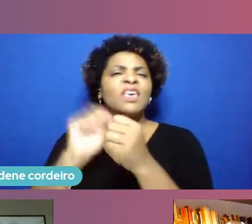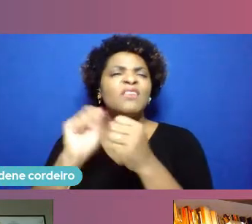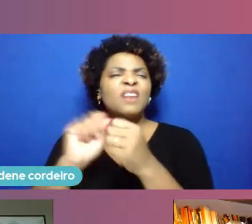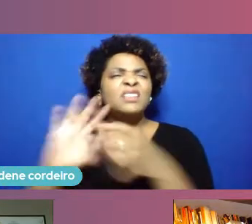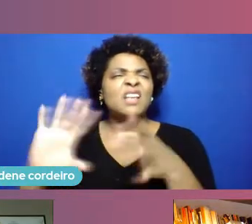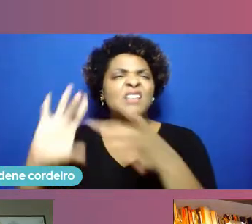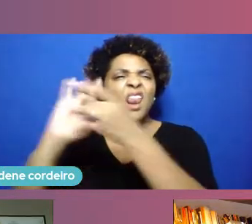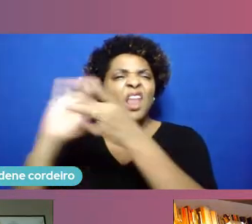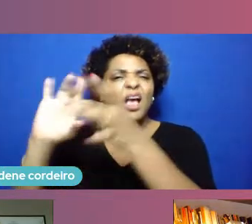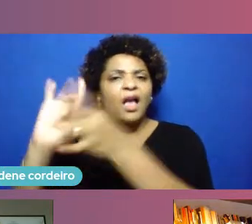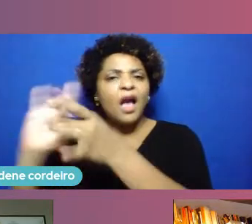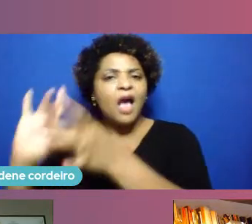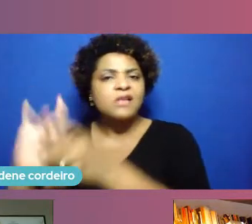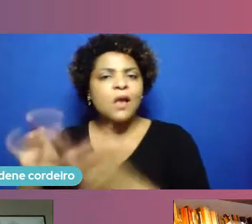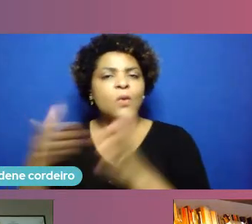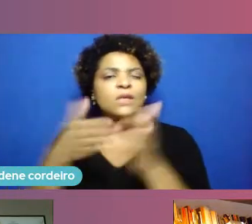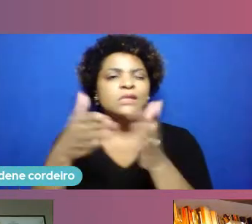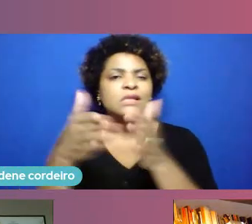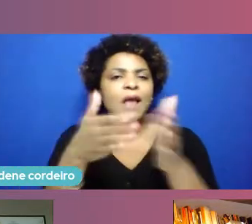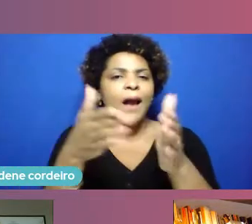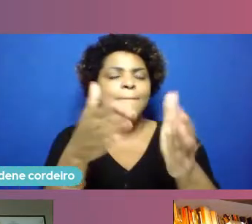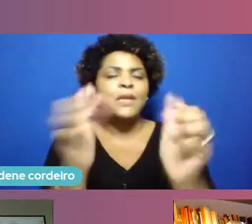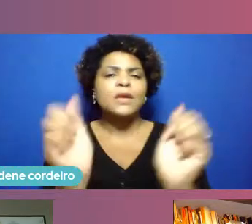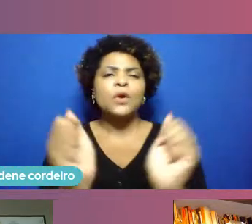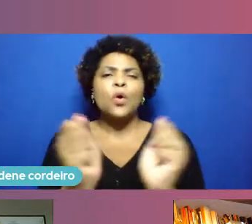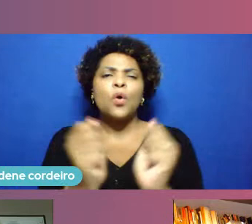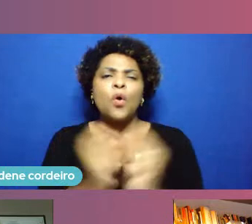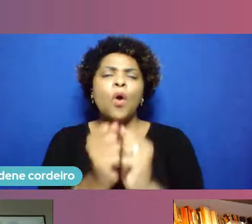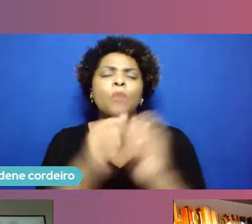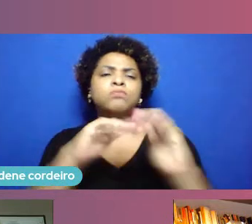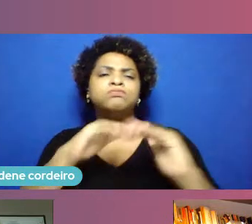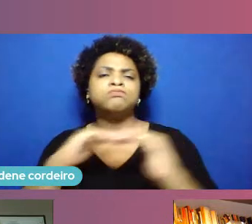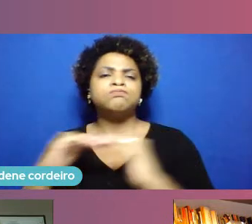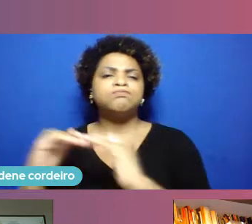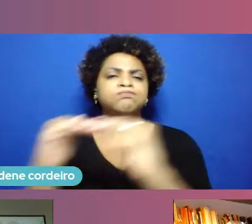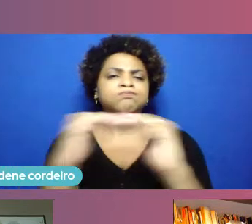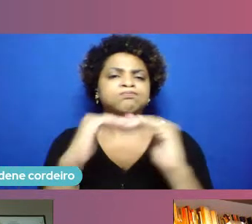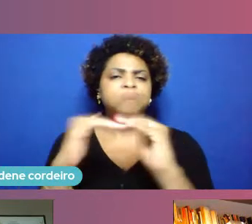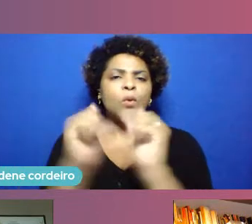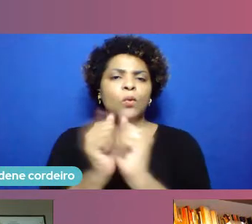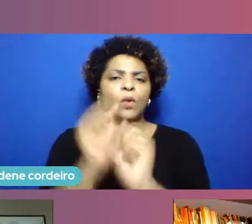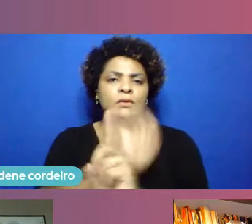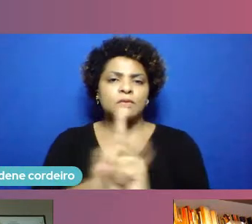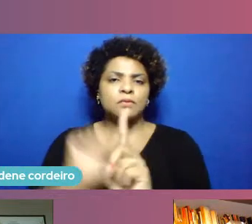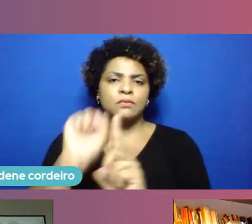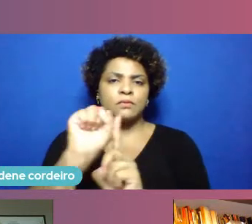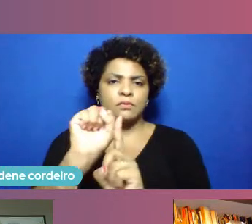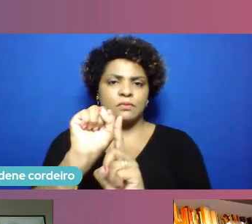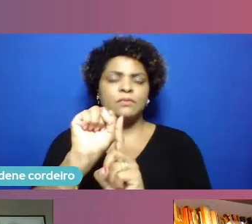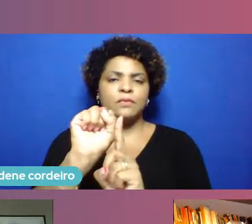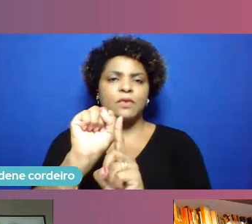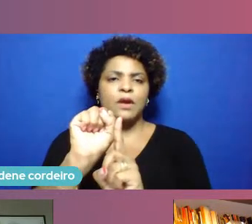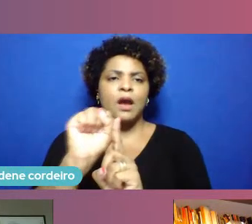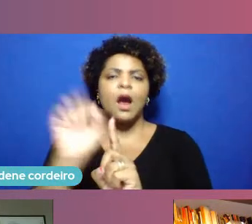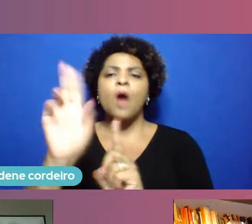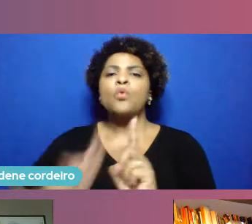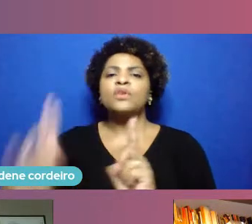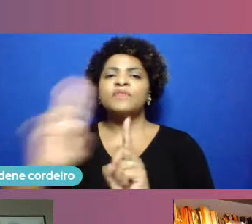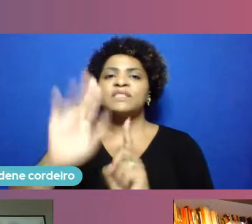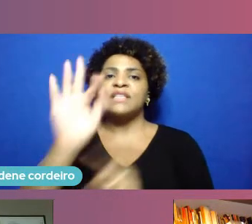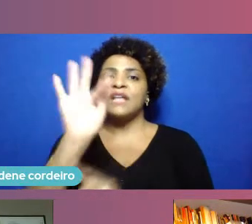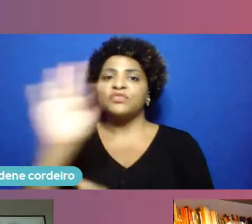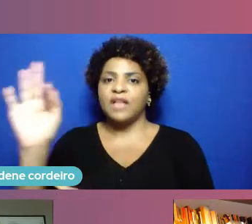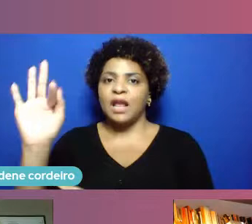estradas e caminhos para a serendipidade com a sociedade. Na Universidade Federal de Pernambuco existe